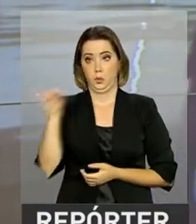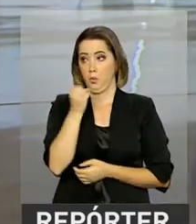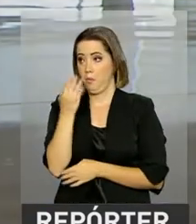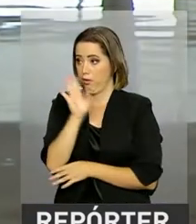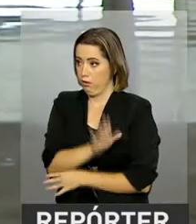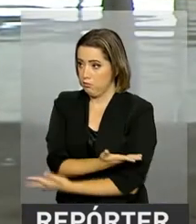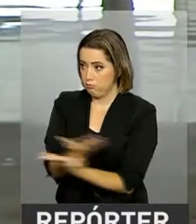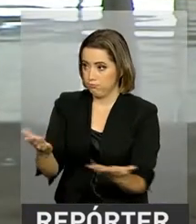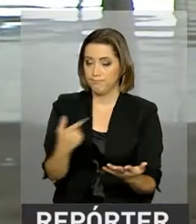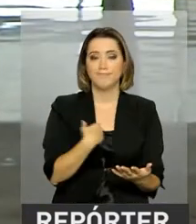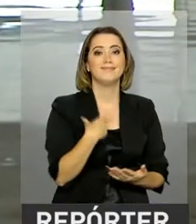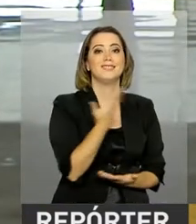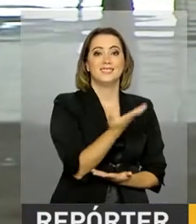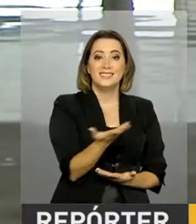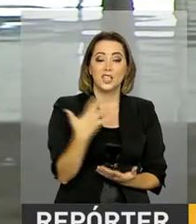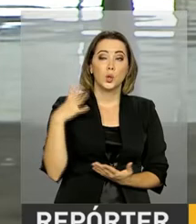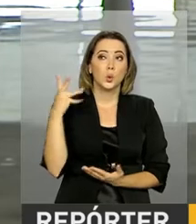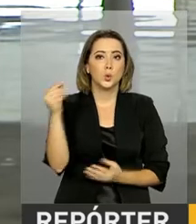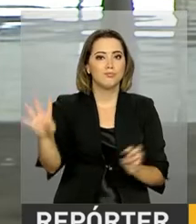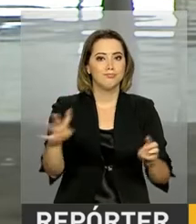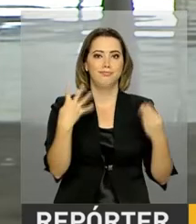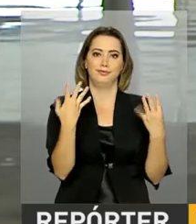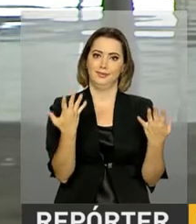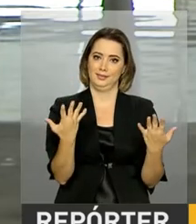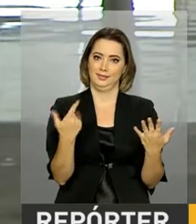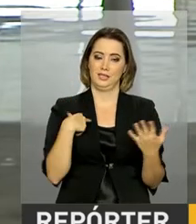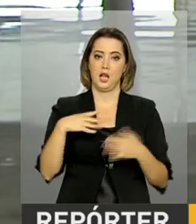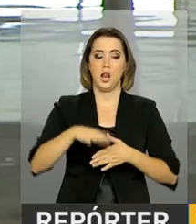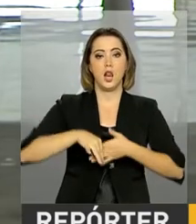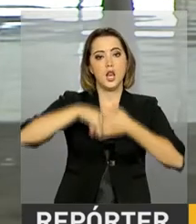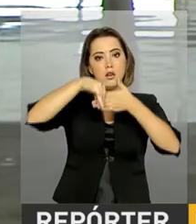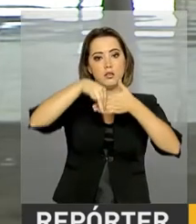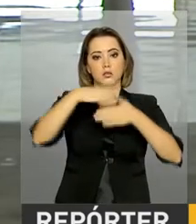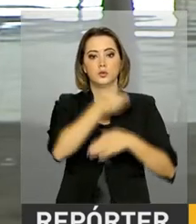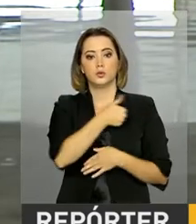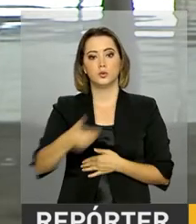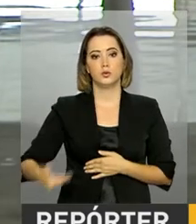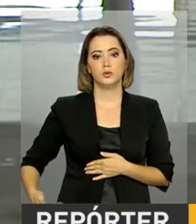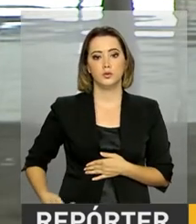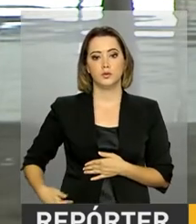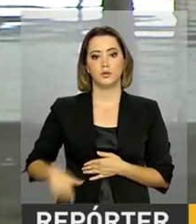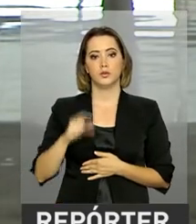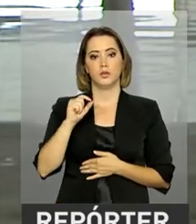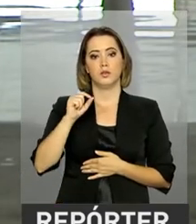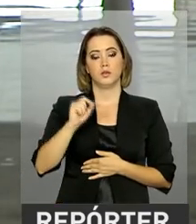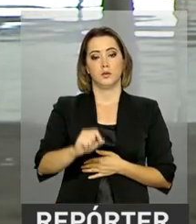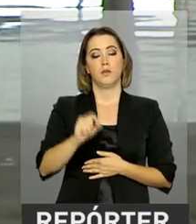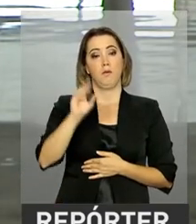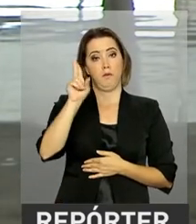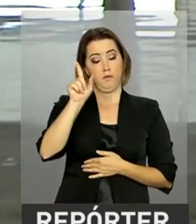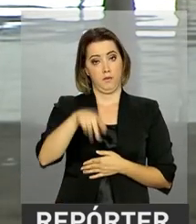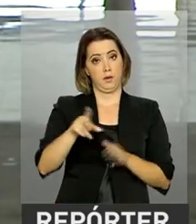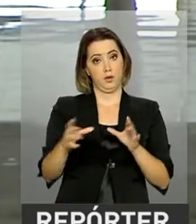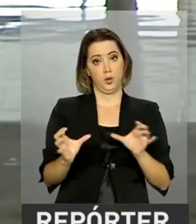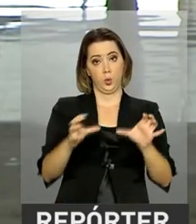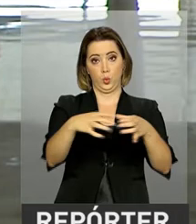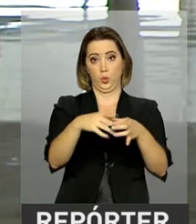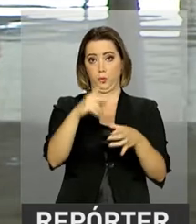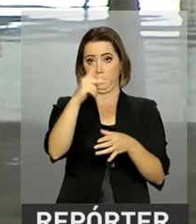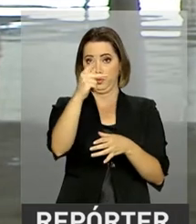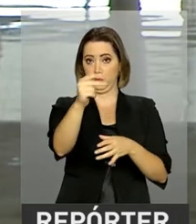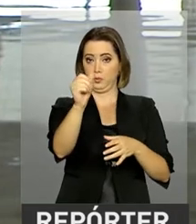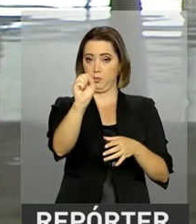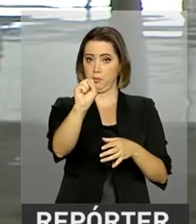tarde novamente. Boa tarde também a todos que nos assistem. A líder do governo no Senado, Aloysio Nunes Ferreira, é do PSDB de São Paulo e vai